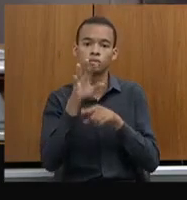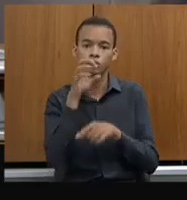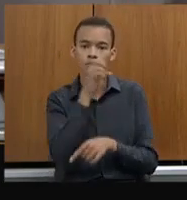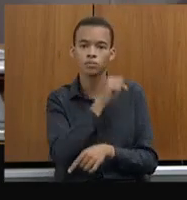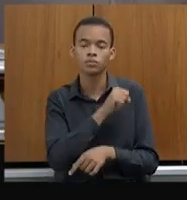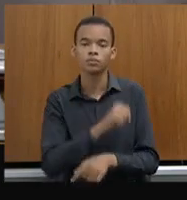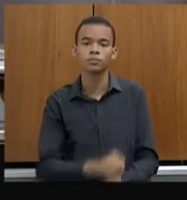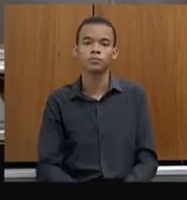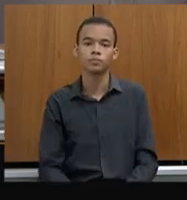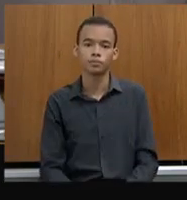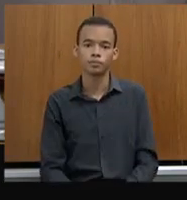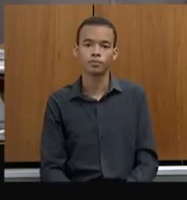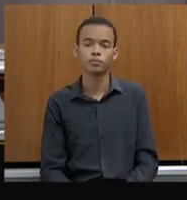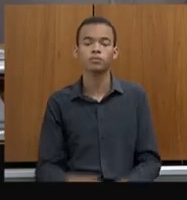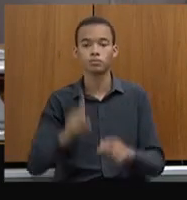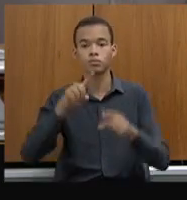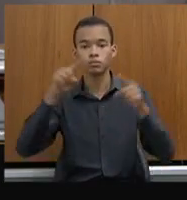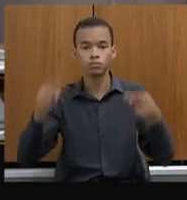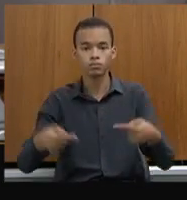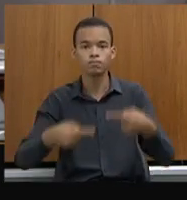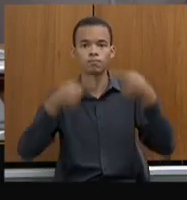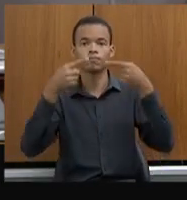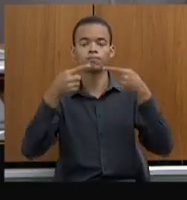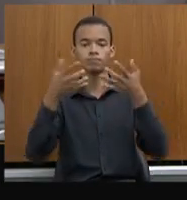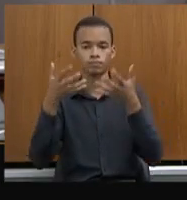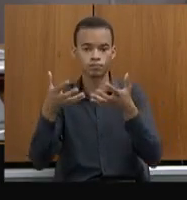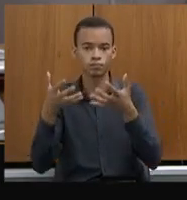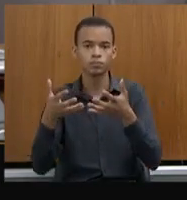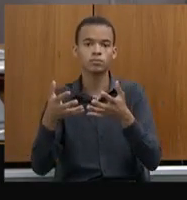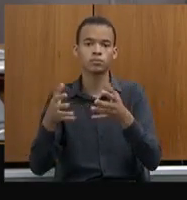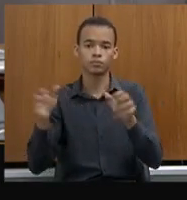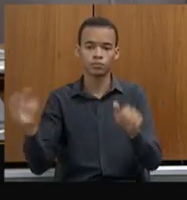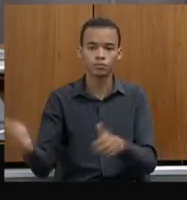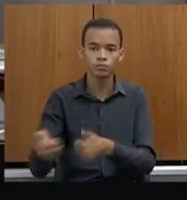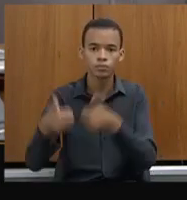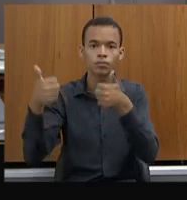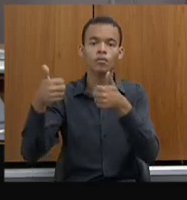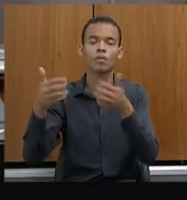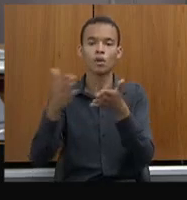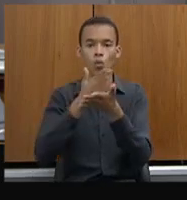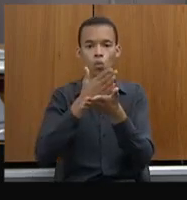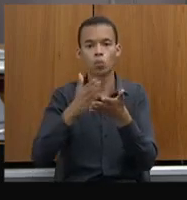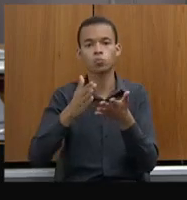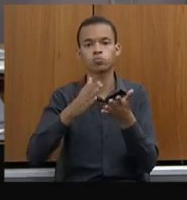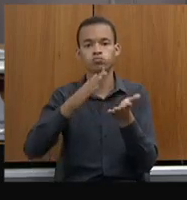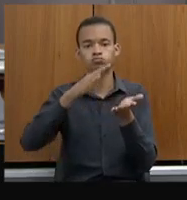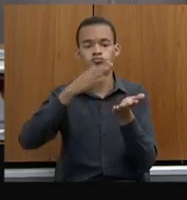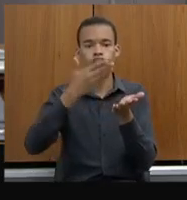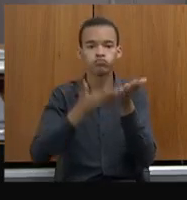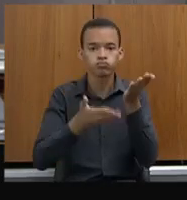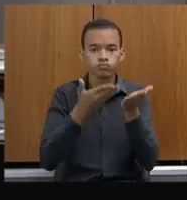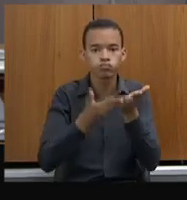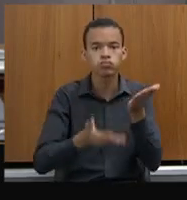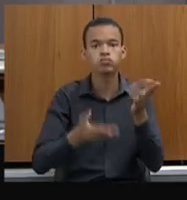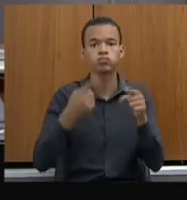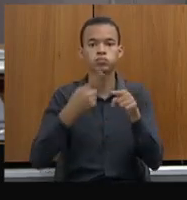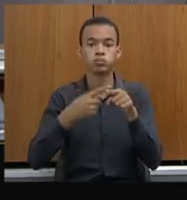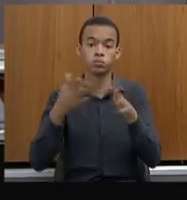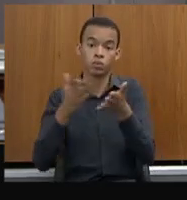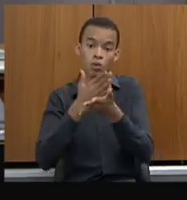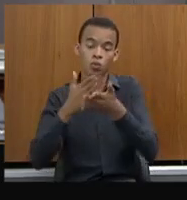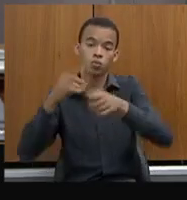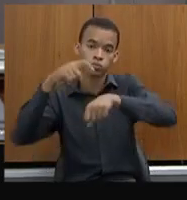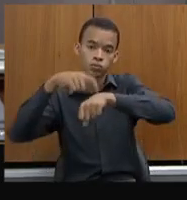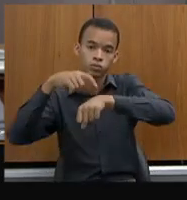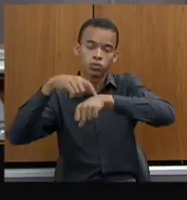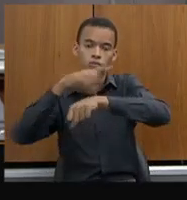esse desafio, que é otimizar as escalas, que estão com déficit efetivo, porque tem horários que são de pico, a gente